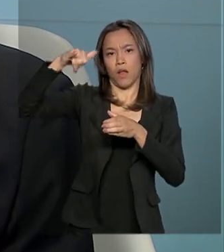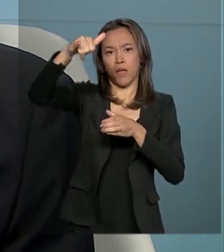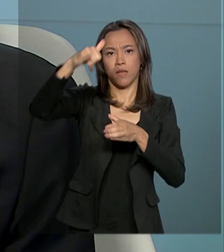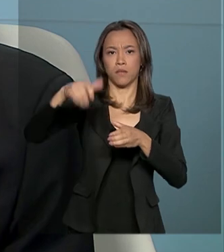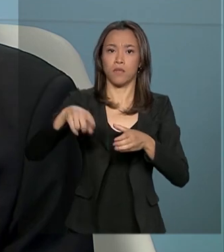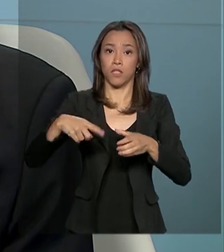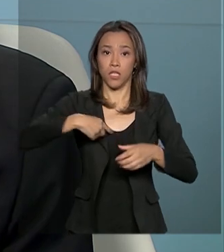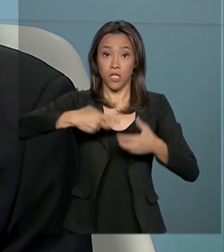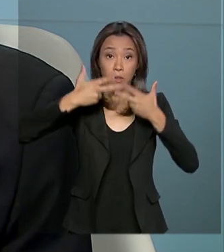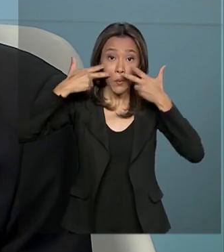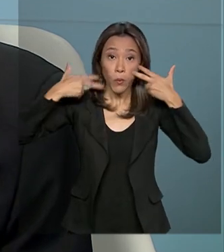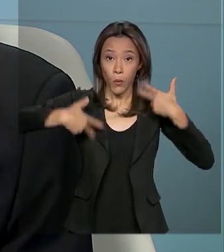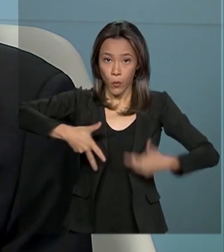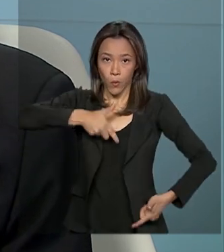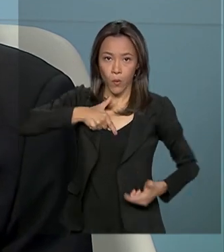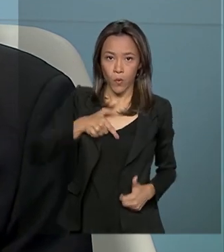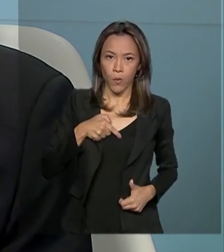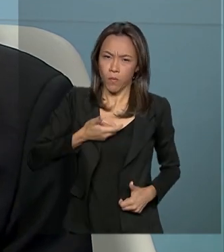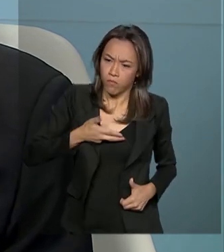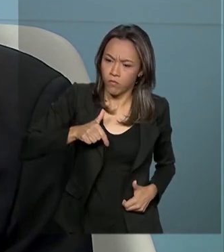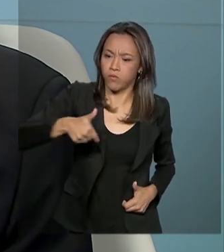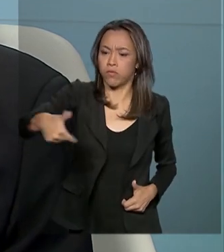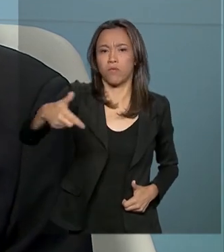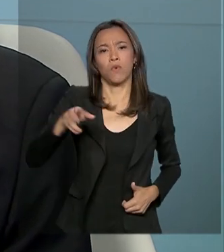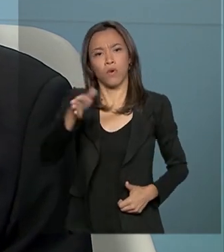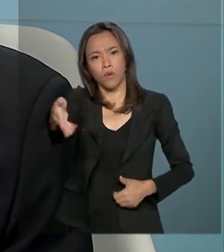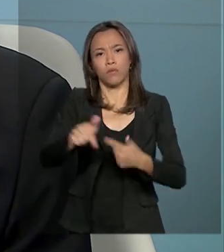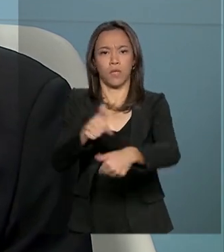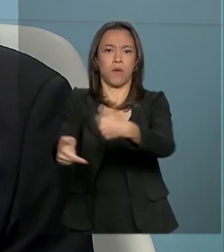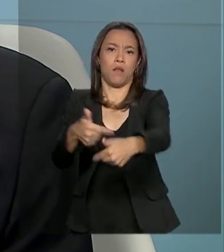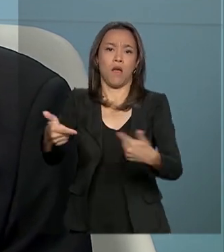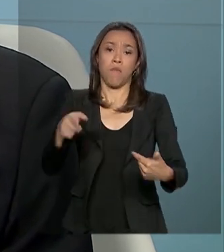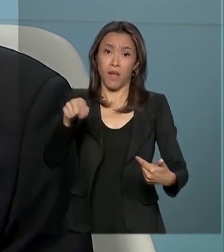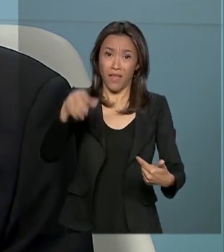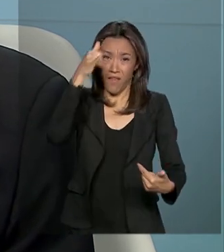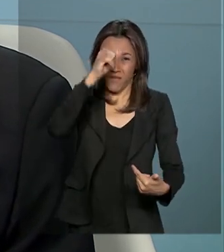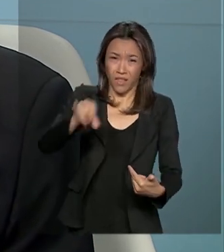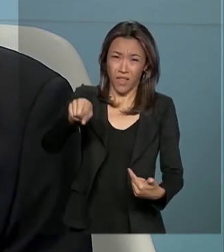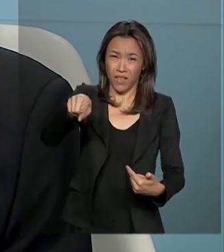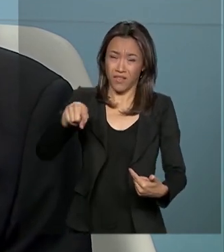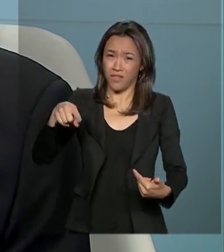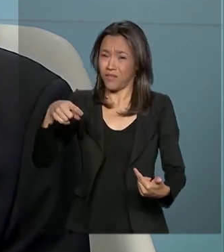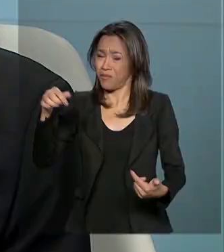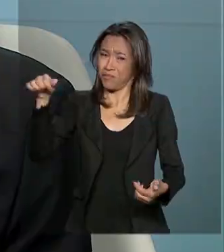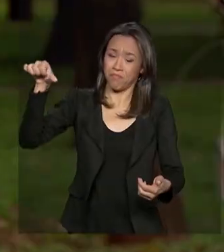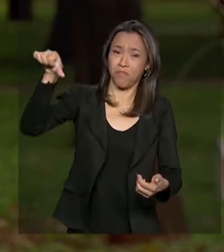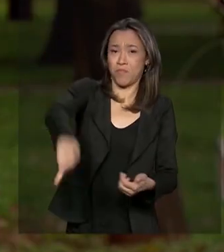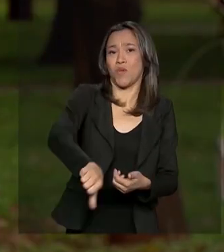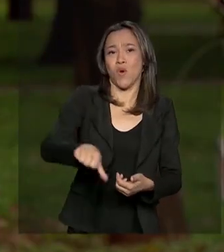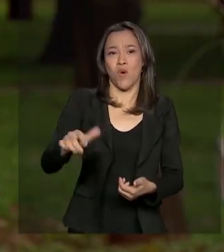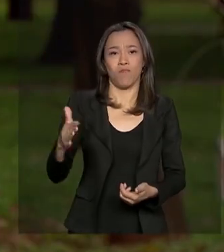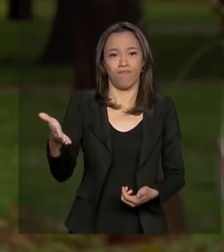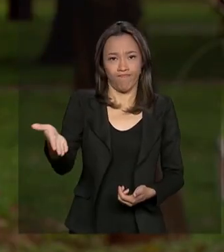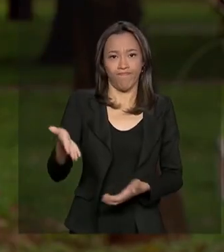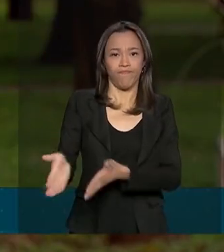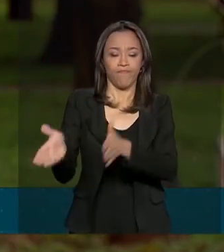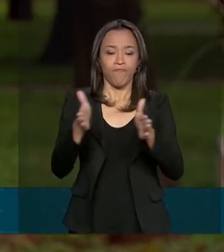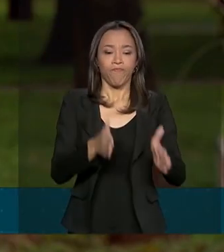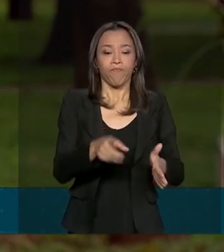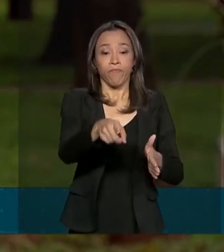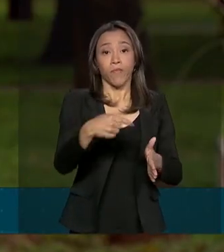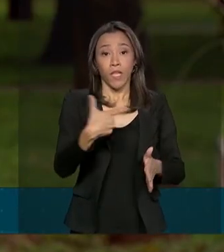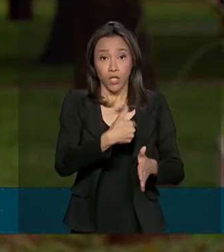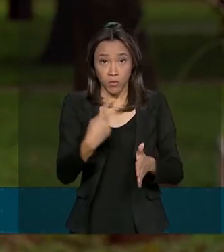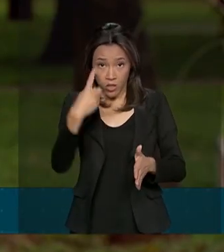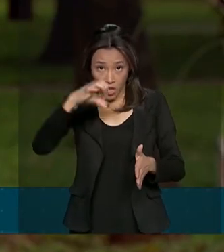a Marinha, foi chamada a trabalhar muito para evitar que aquilo tivesse consequências muito mais graves. Em 2019, as